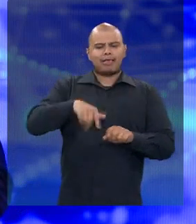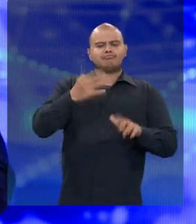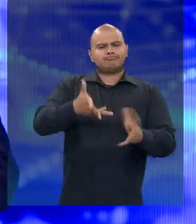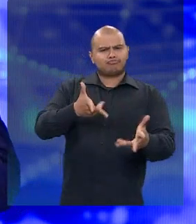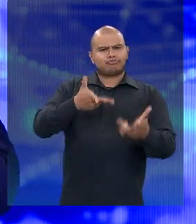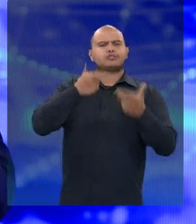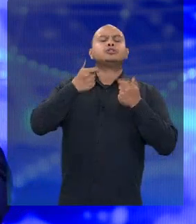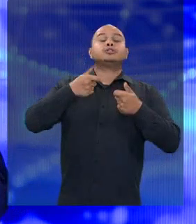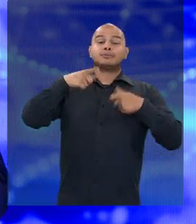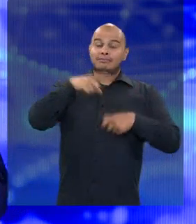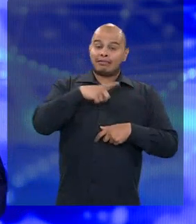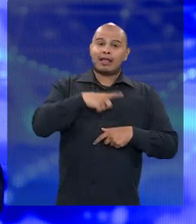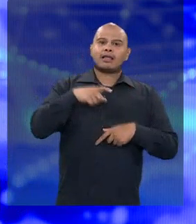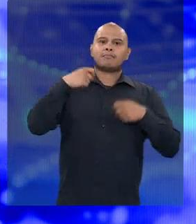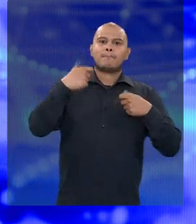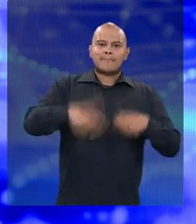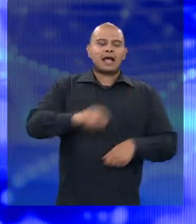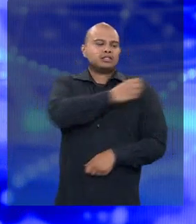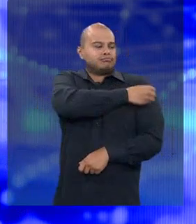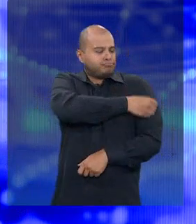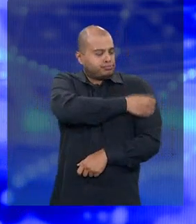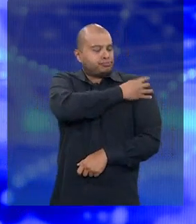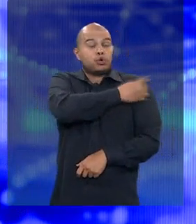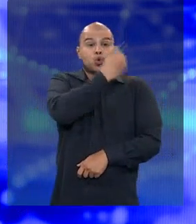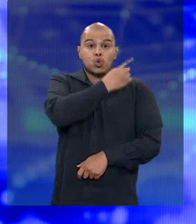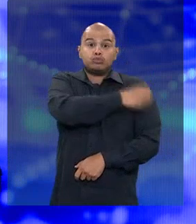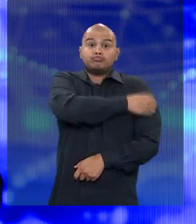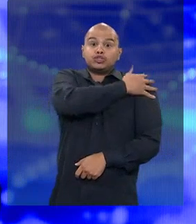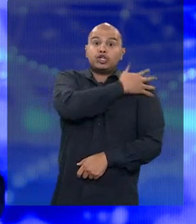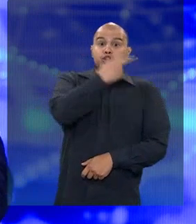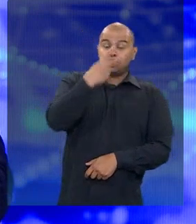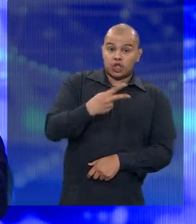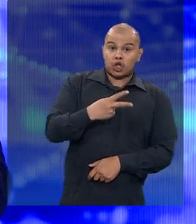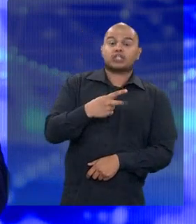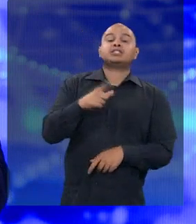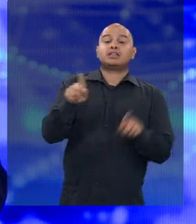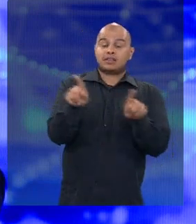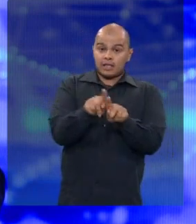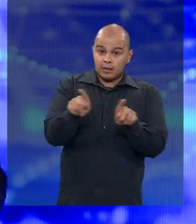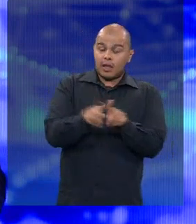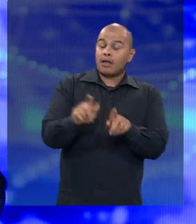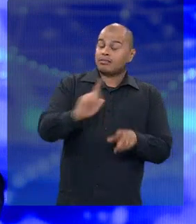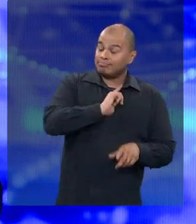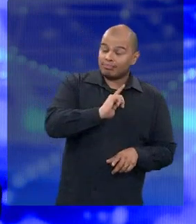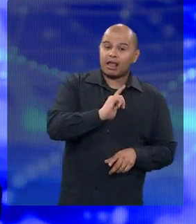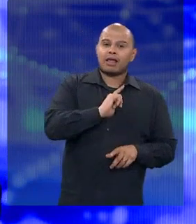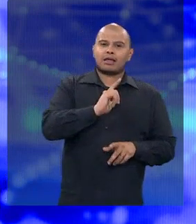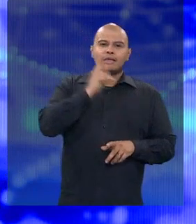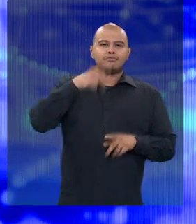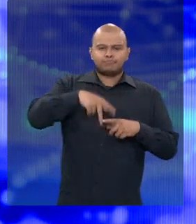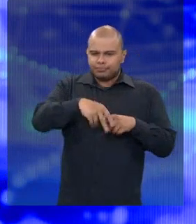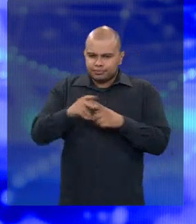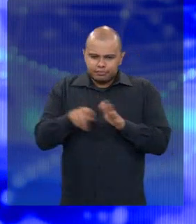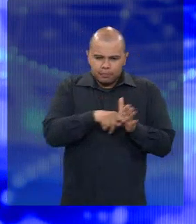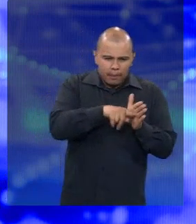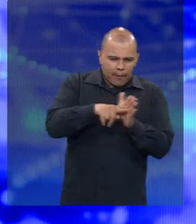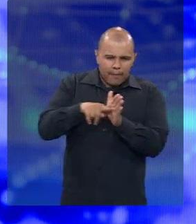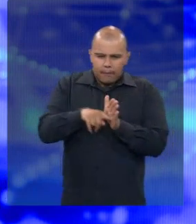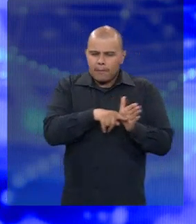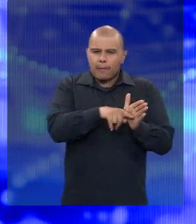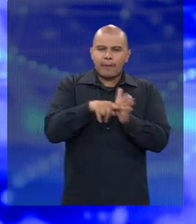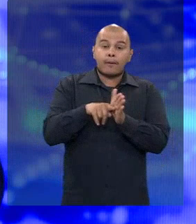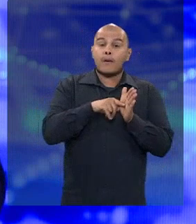levar no ensino fundamental 1 e fundamental 2 um diagnóstico perfeito, com todas as delegacias de